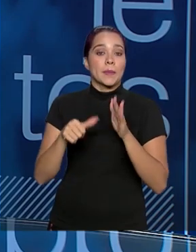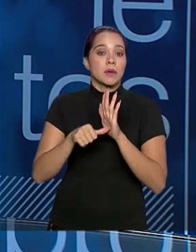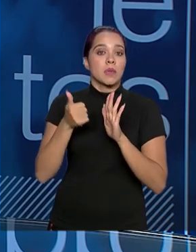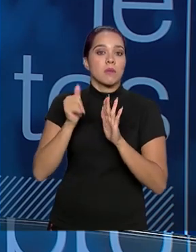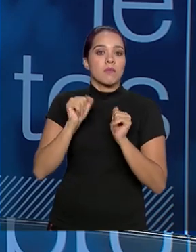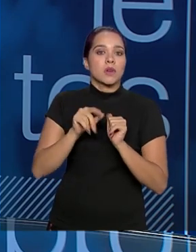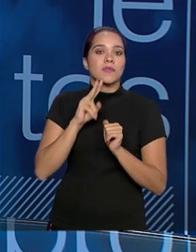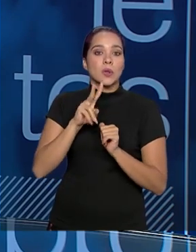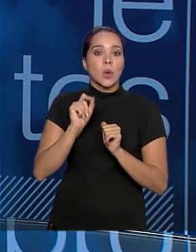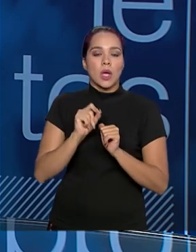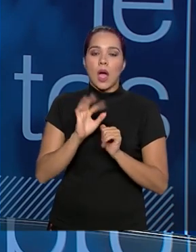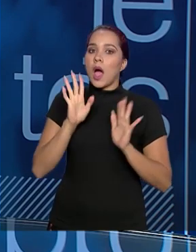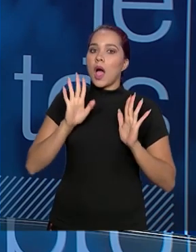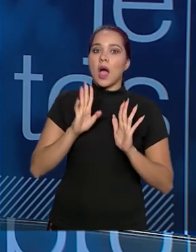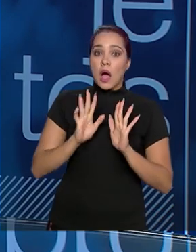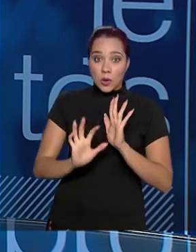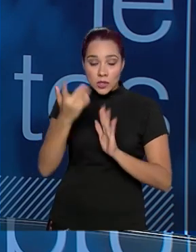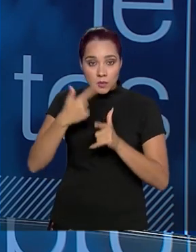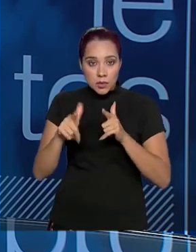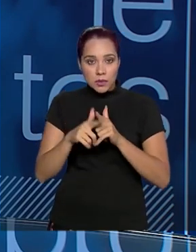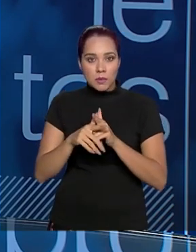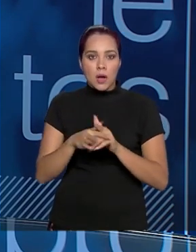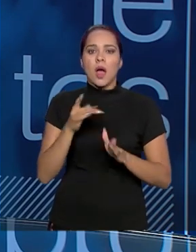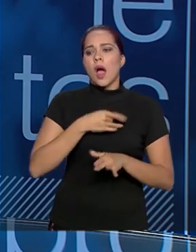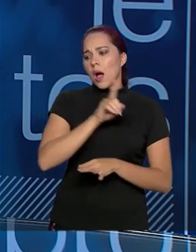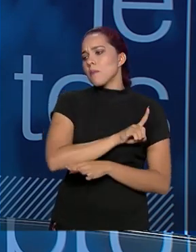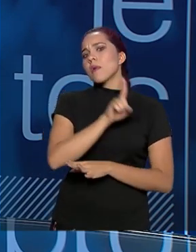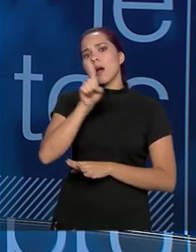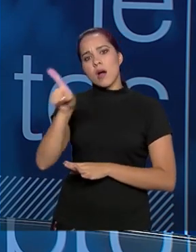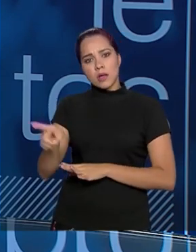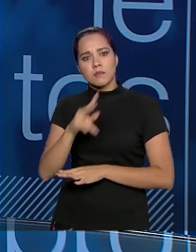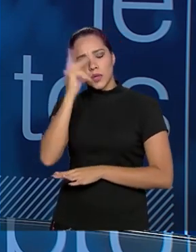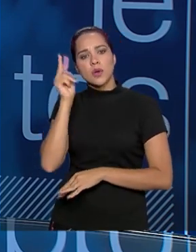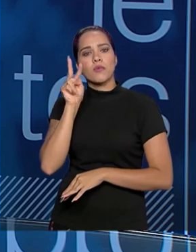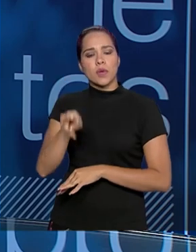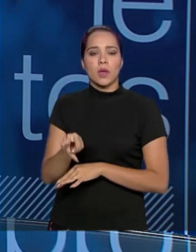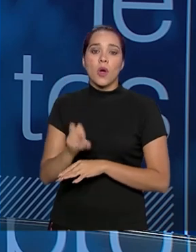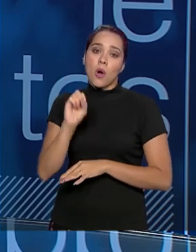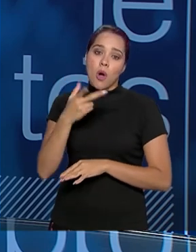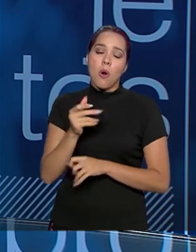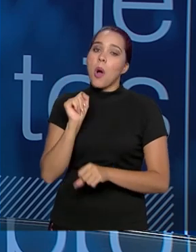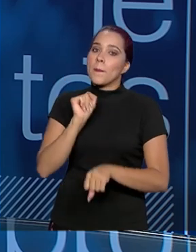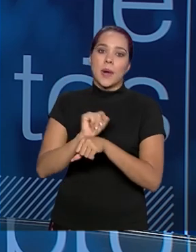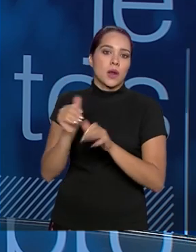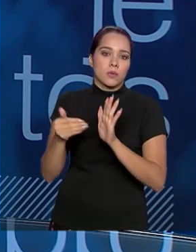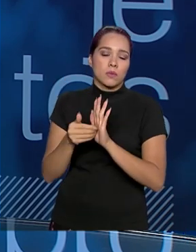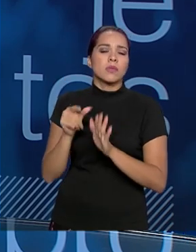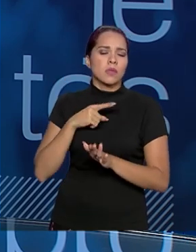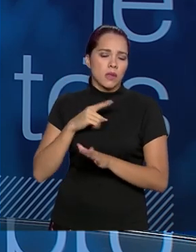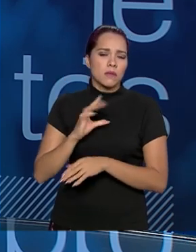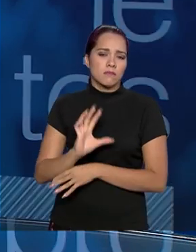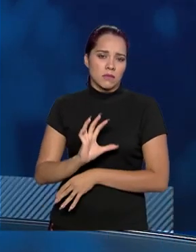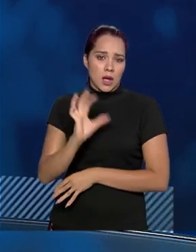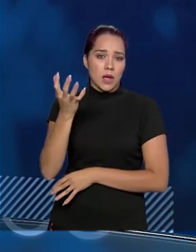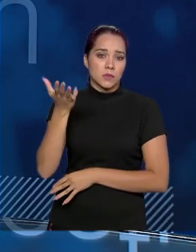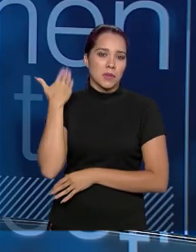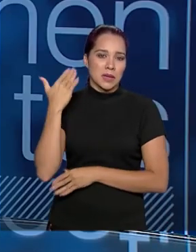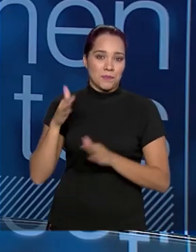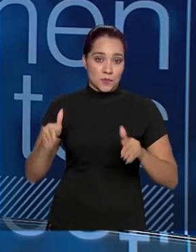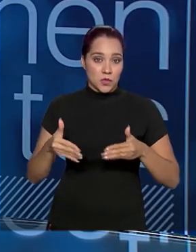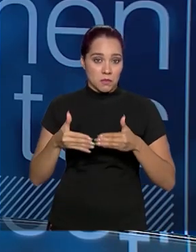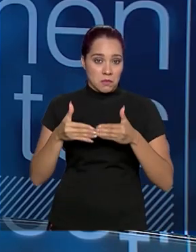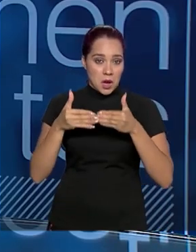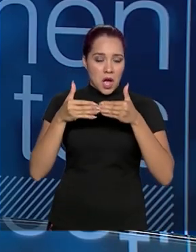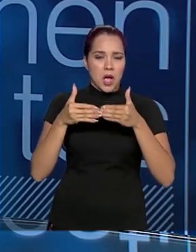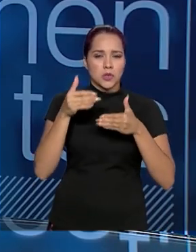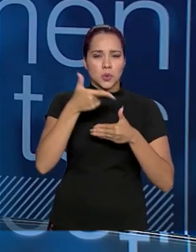fazer, opa, manda alguém lá. Segunda coisa, realmente, para a operação, tem que parar tudo. Nós já tivemos alguns casos, no caso de barragem, por